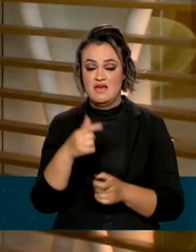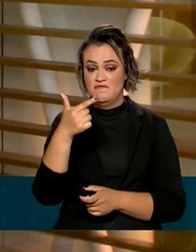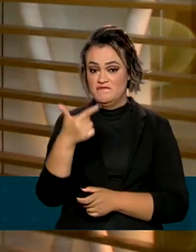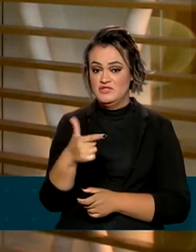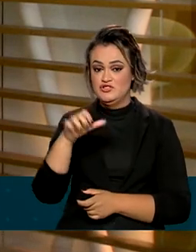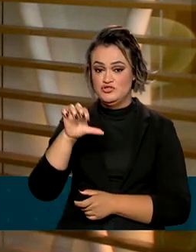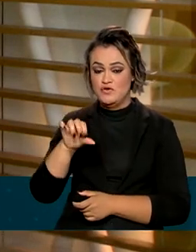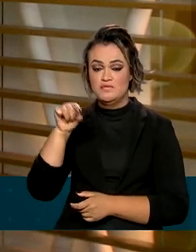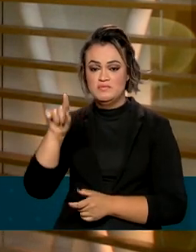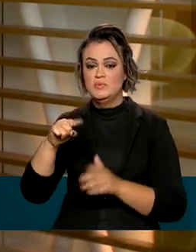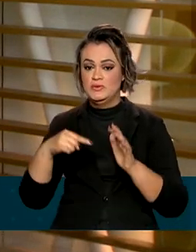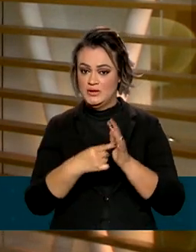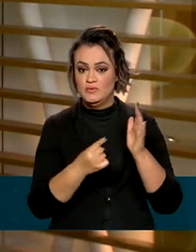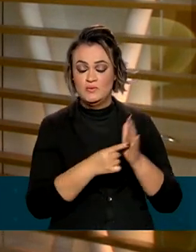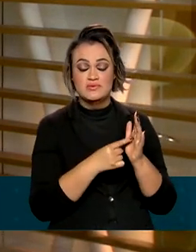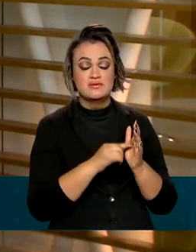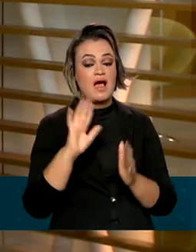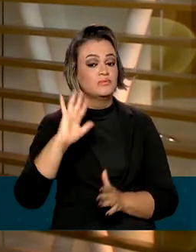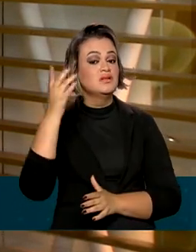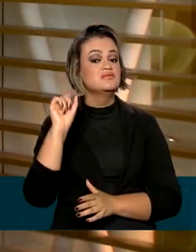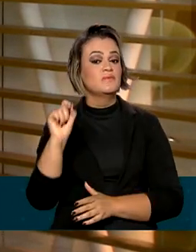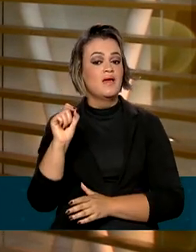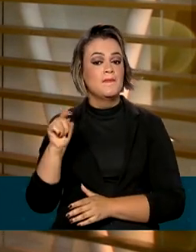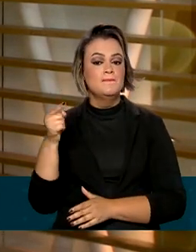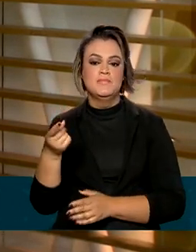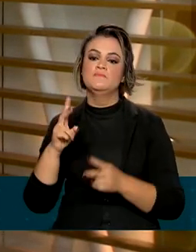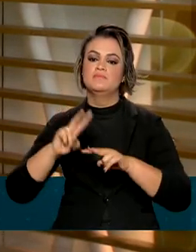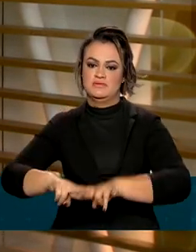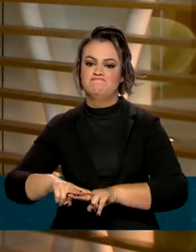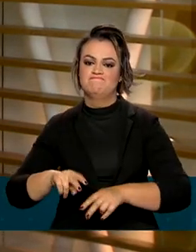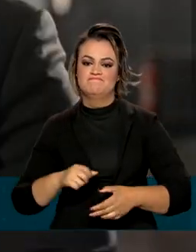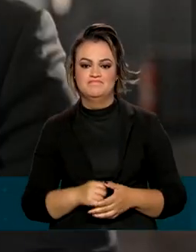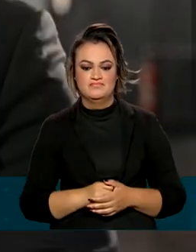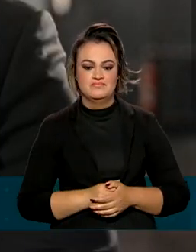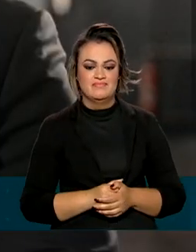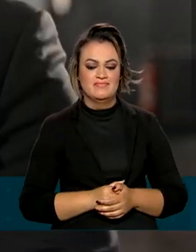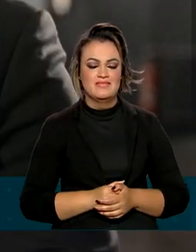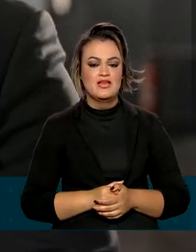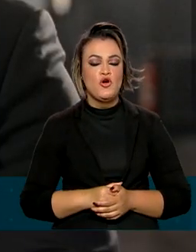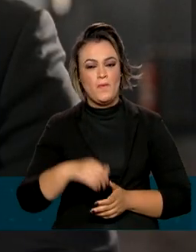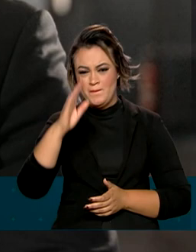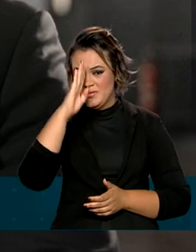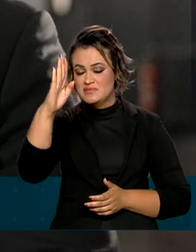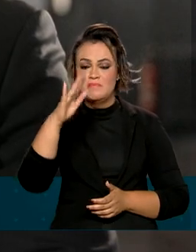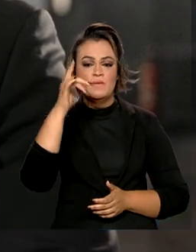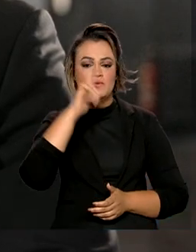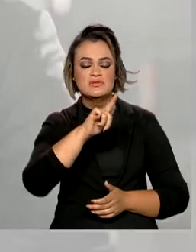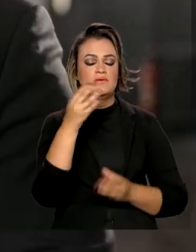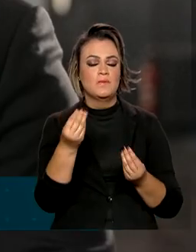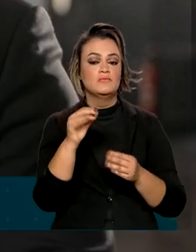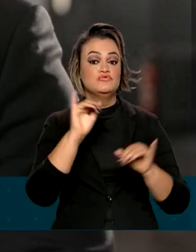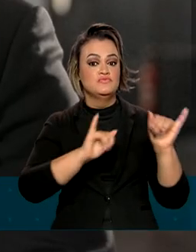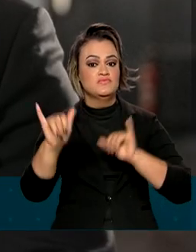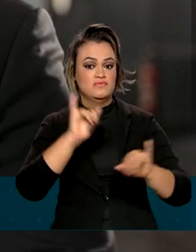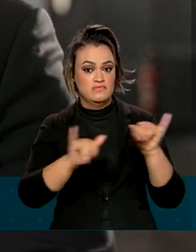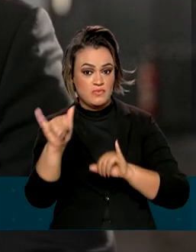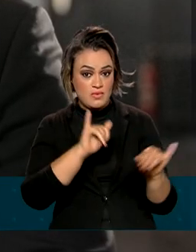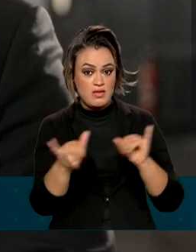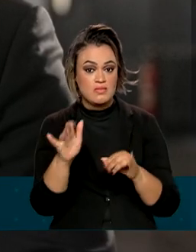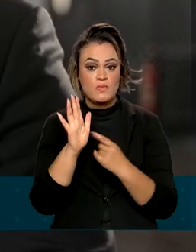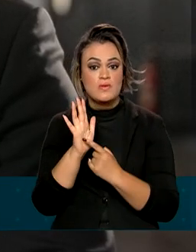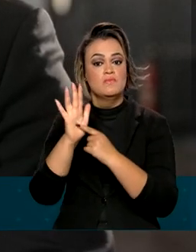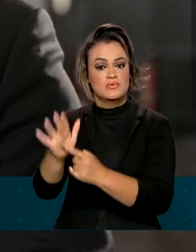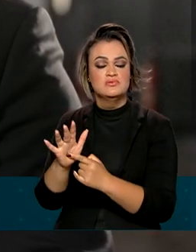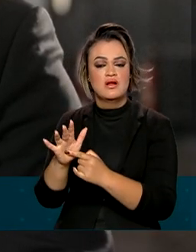29 mil denúncias, o que resultou em quase mil prisões. A nossa maior arma é a divulgação e mostrar